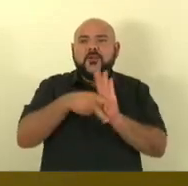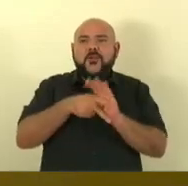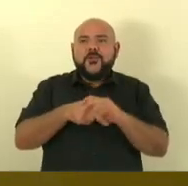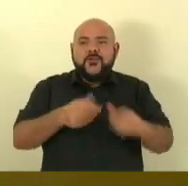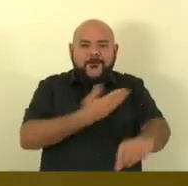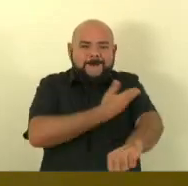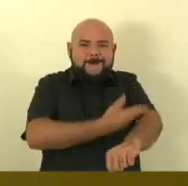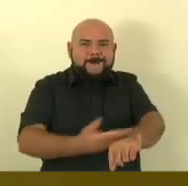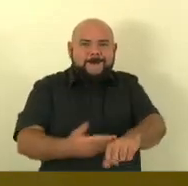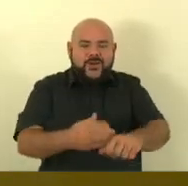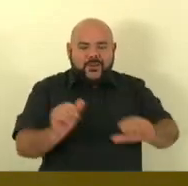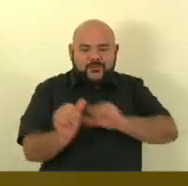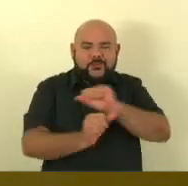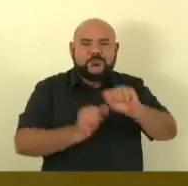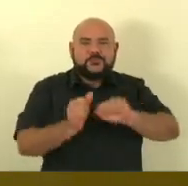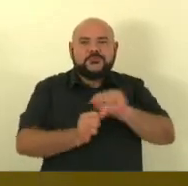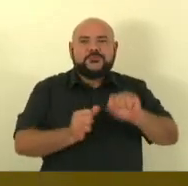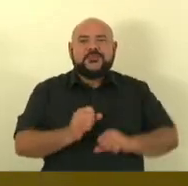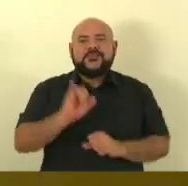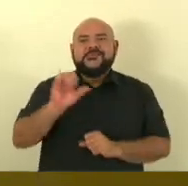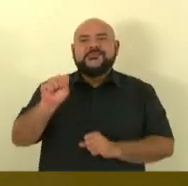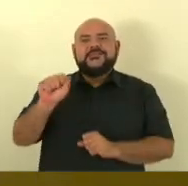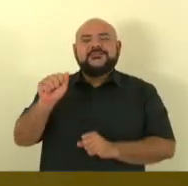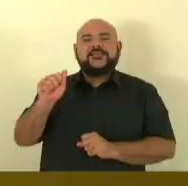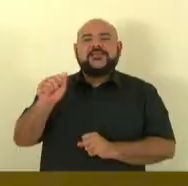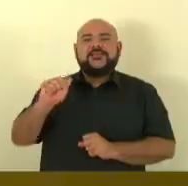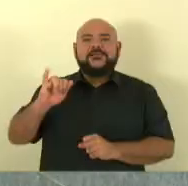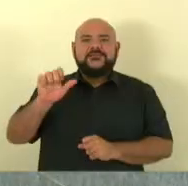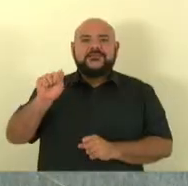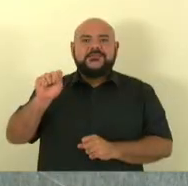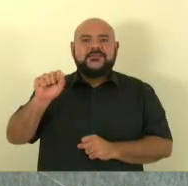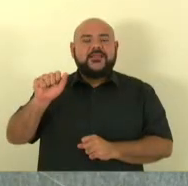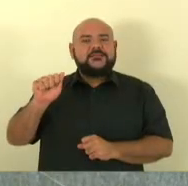se tornarão. Isaías, capítulo 1, versículo 18.